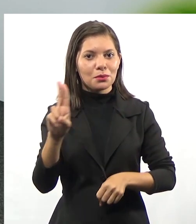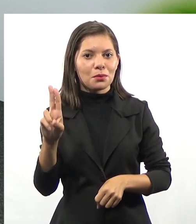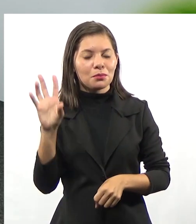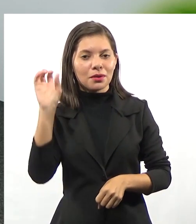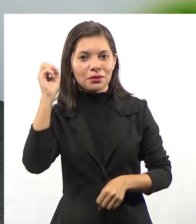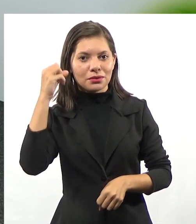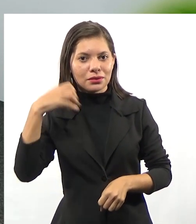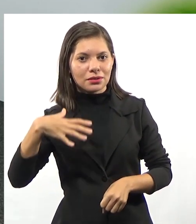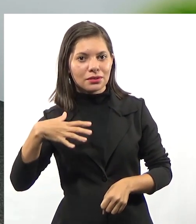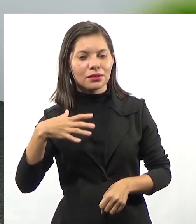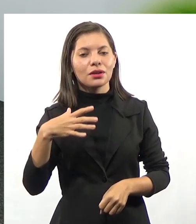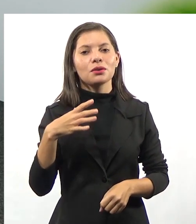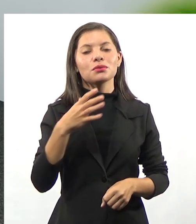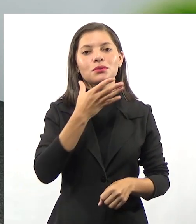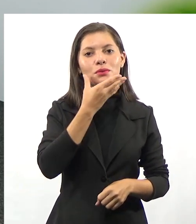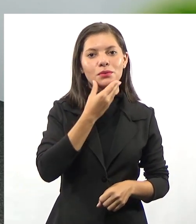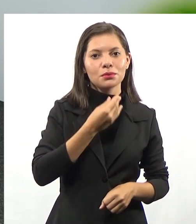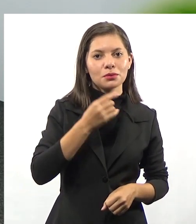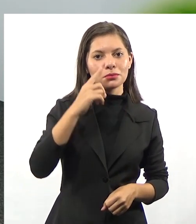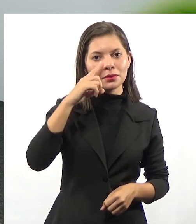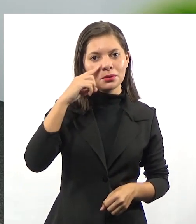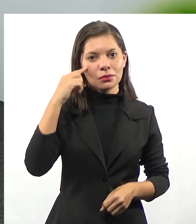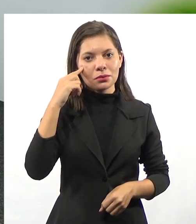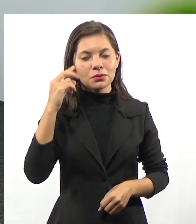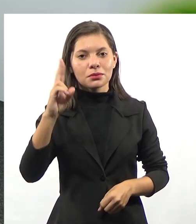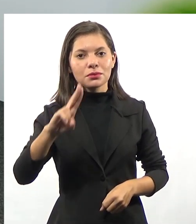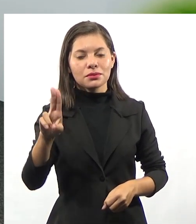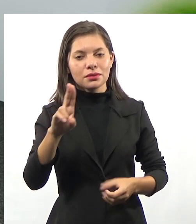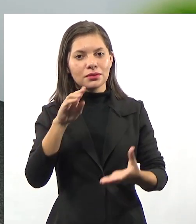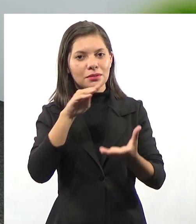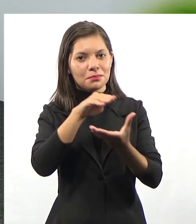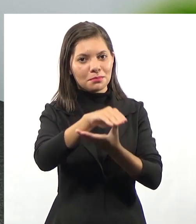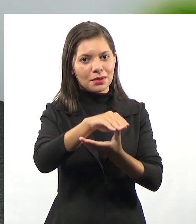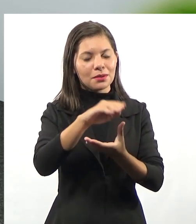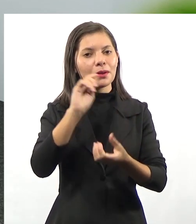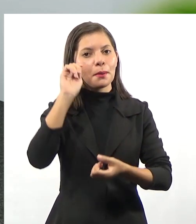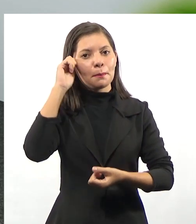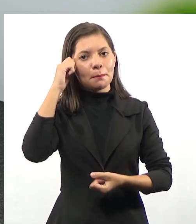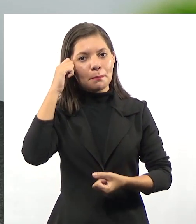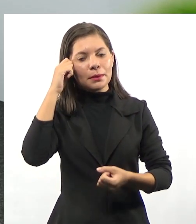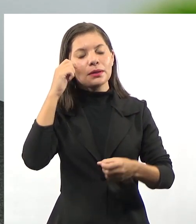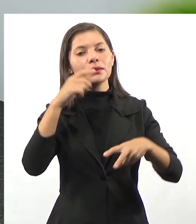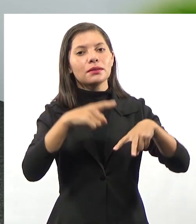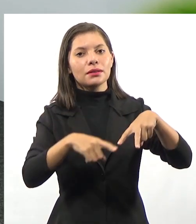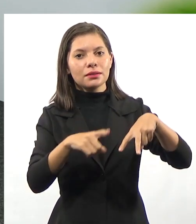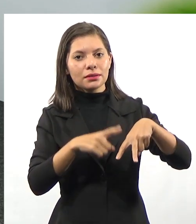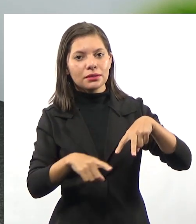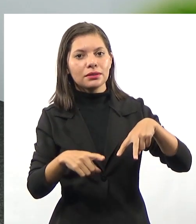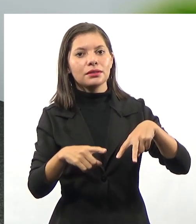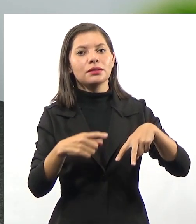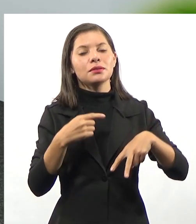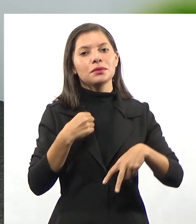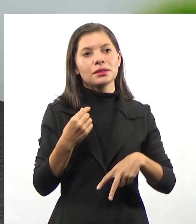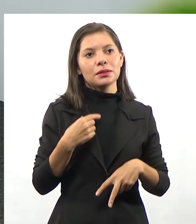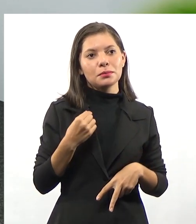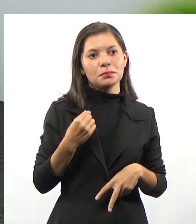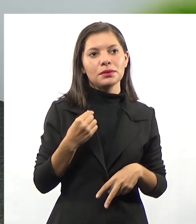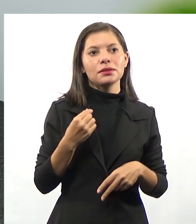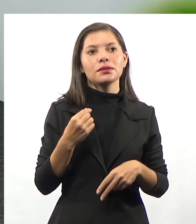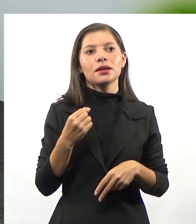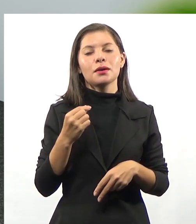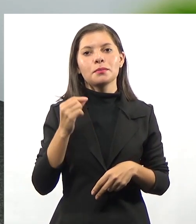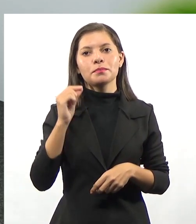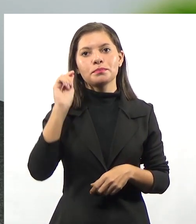eu sou um homem loiro, estou trajando um sapato preto, calça jeans, uma camisa escura e um blazer cinza sobre essa